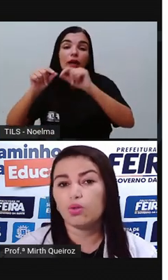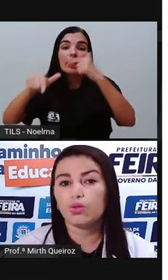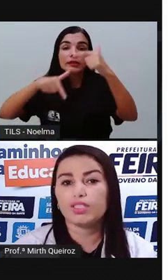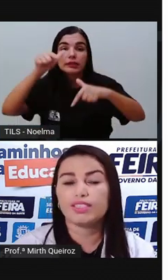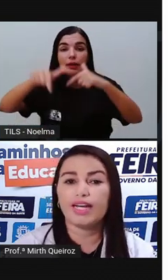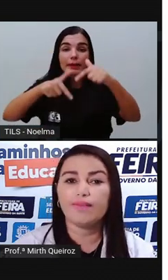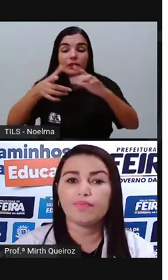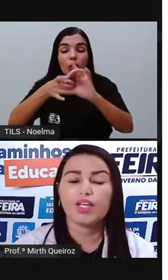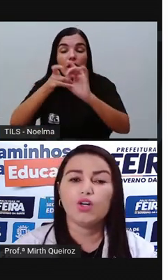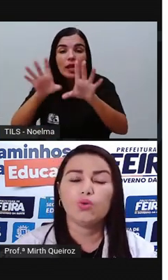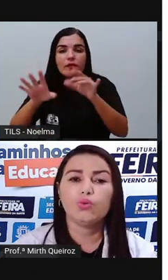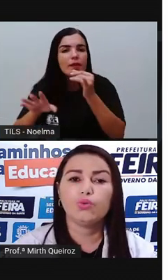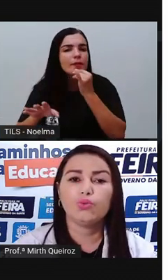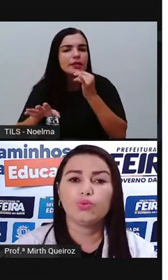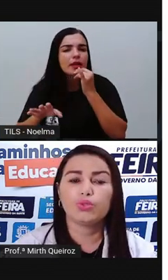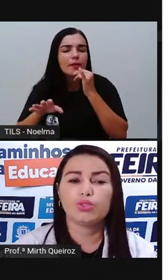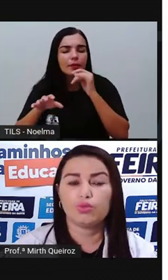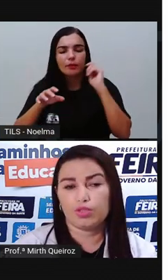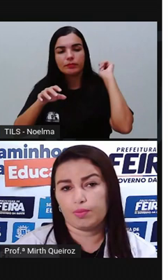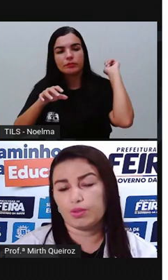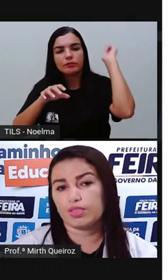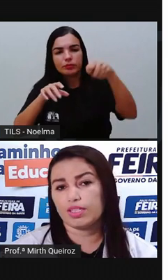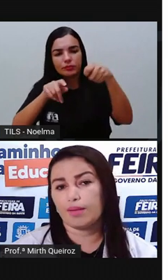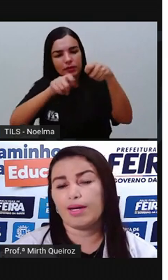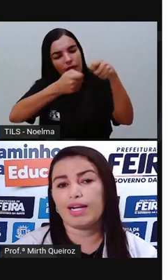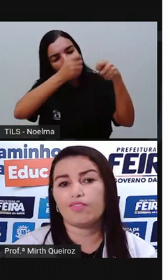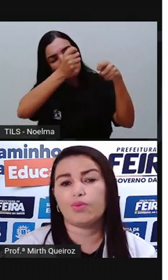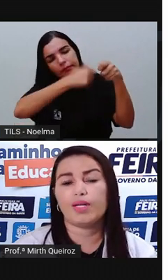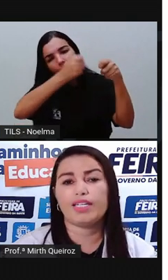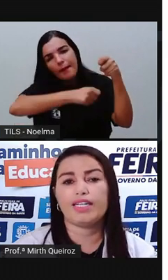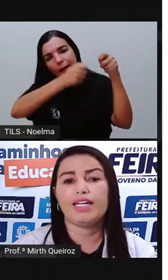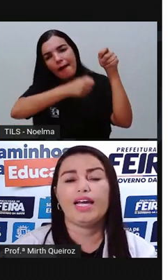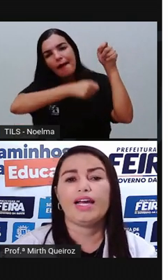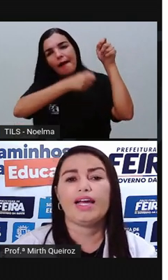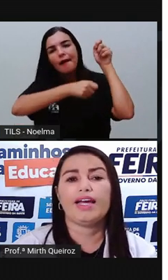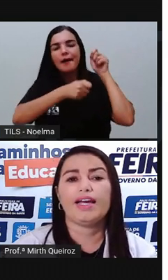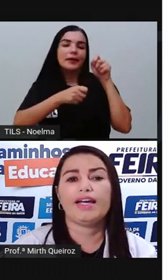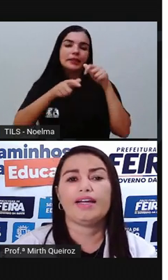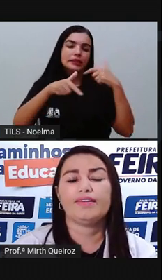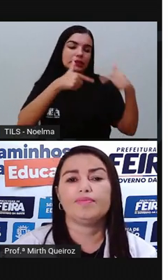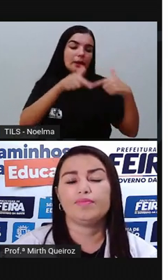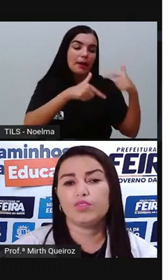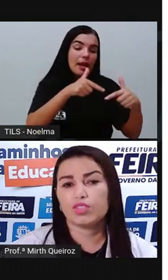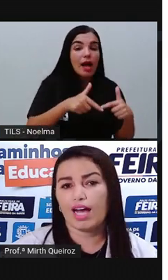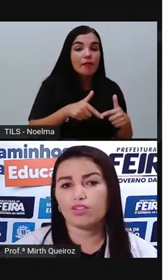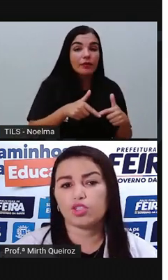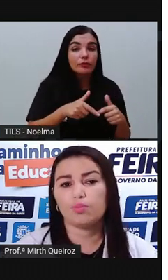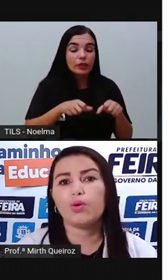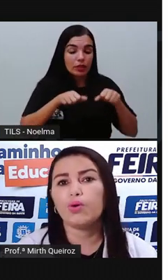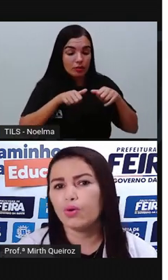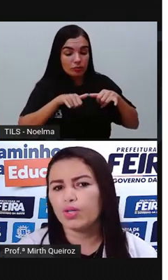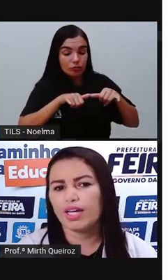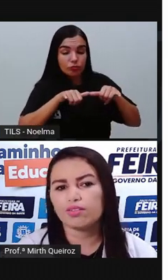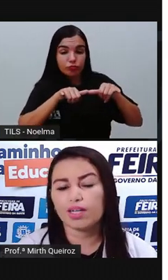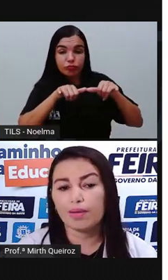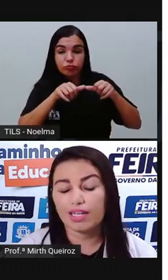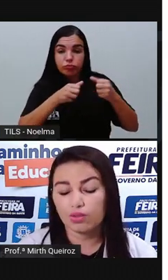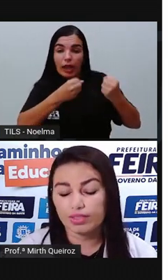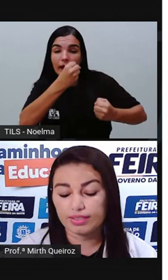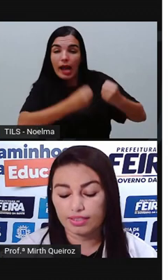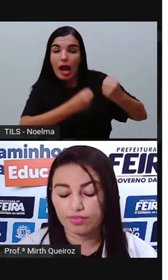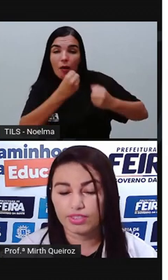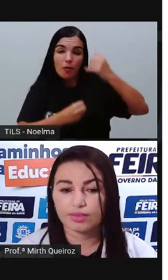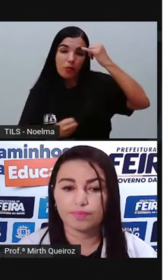pescadores, né? As pessoas que trabalhavam aí nos carros de boi, eram